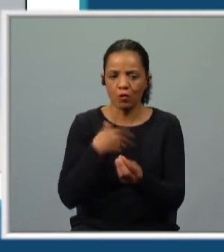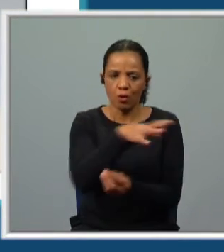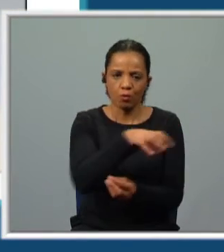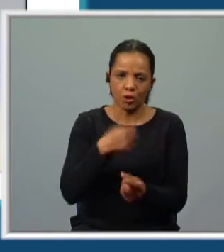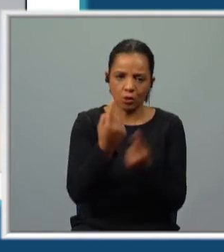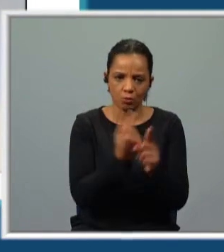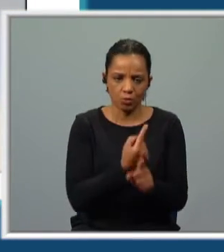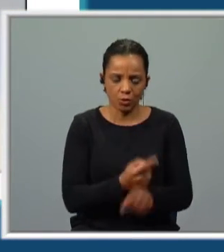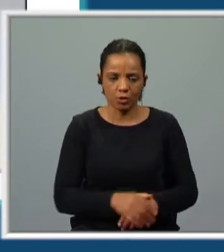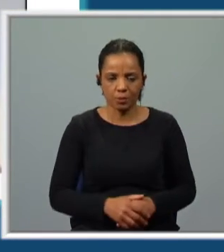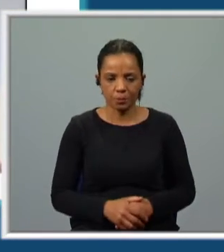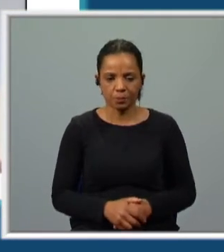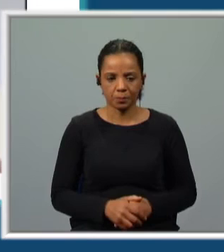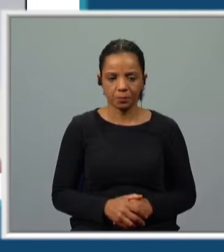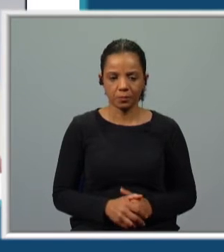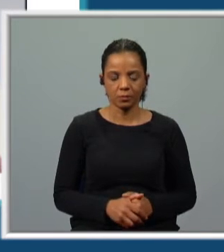algumas coisas.